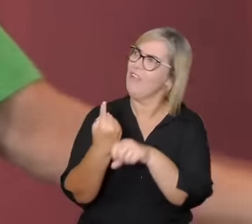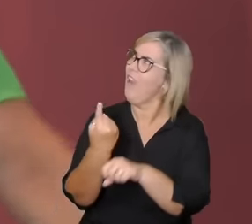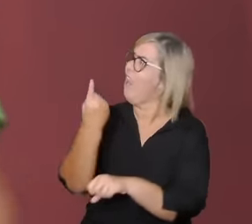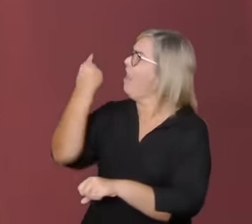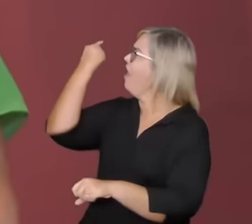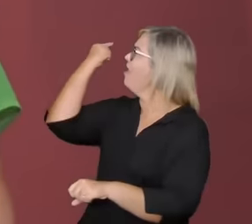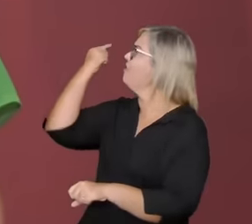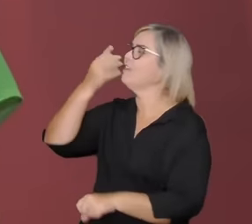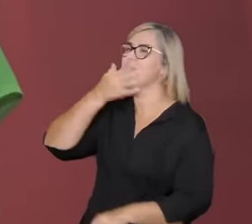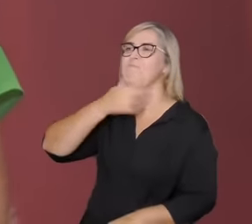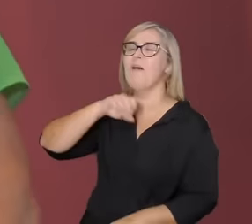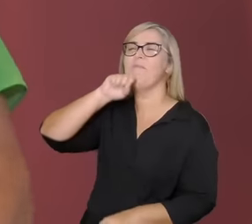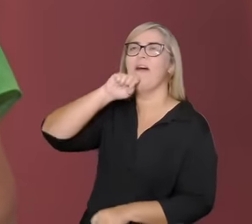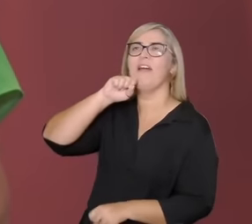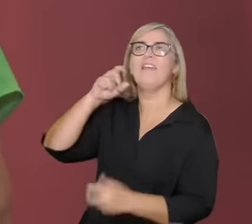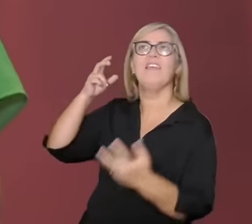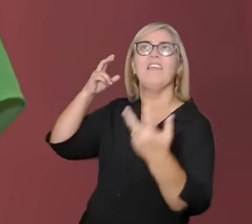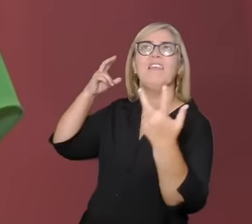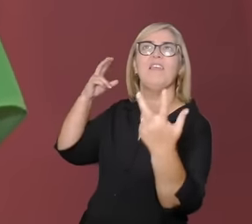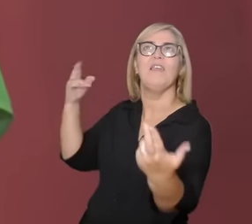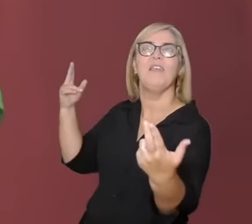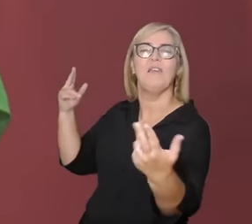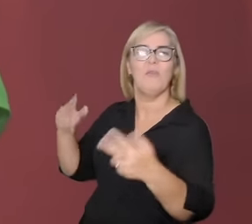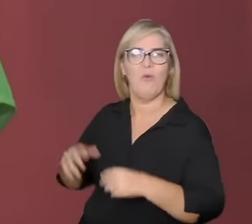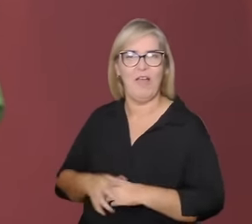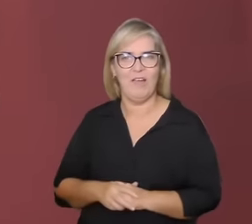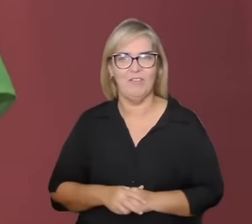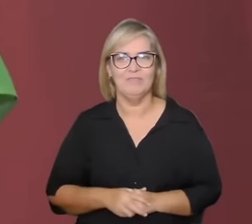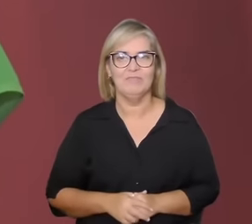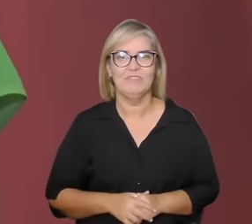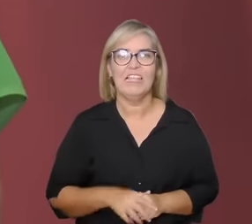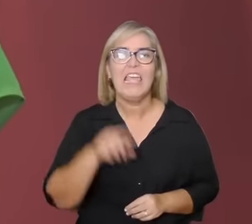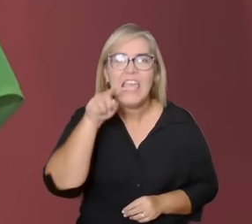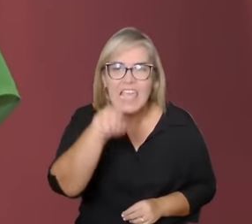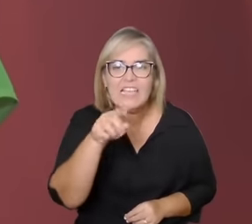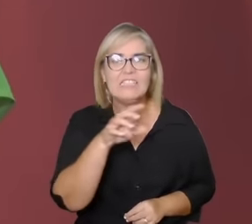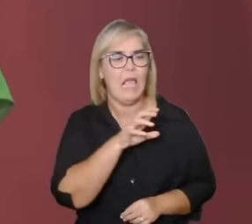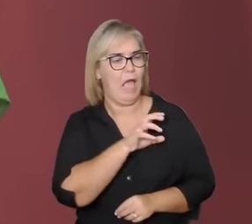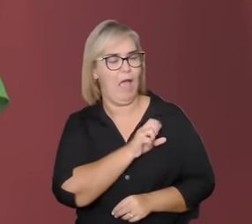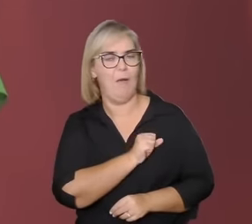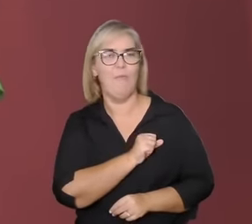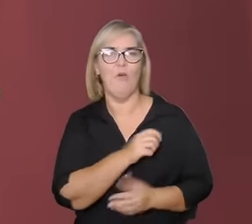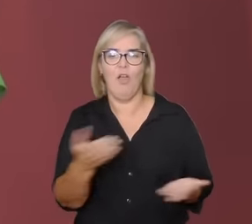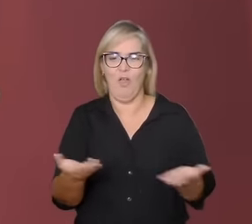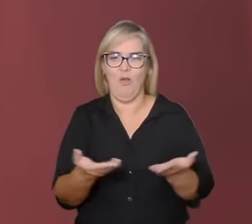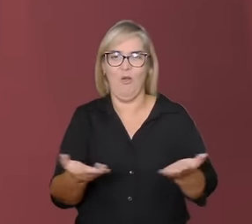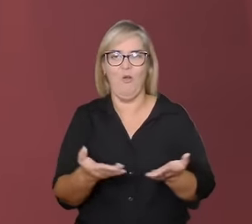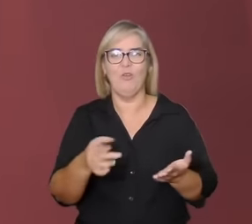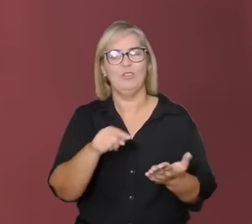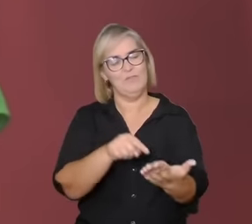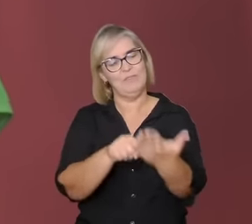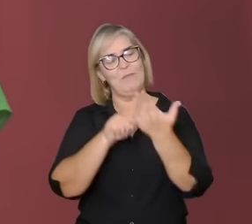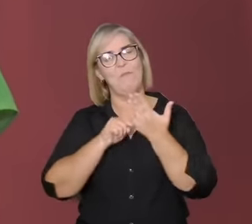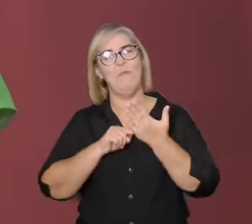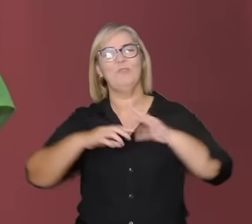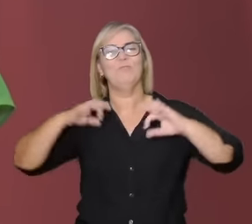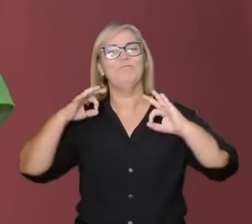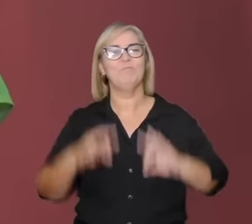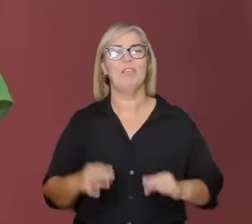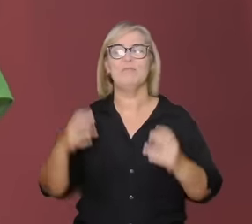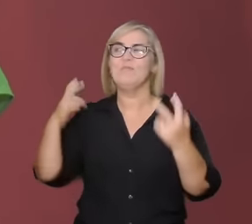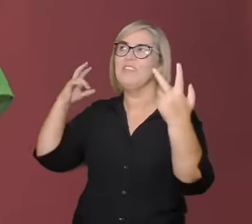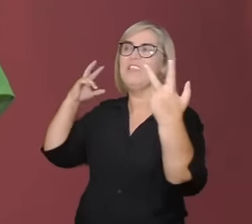pai isto mas ele transmite este amor catalisador como sendo o único possível um amor